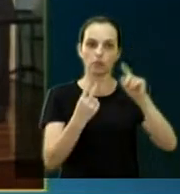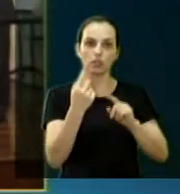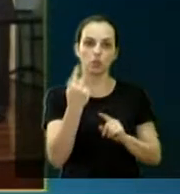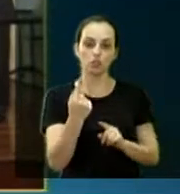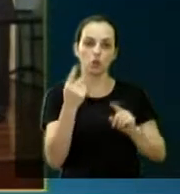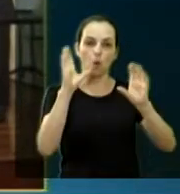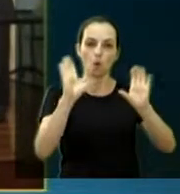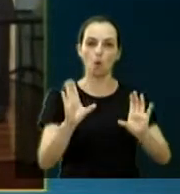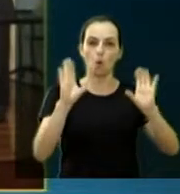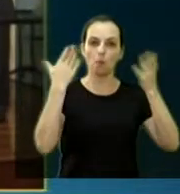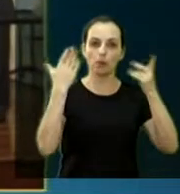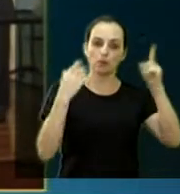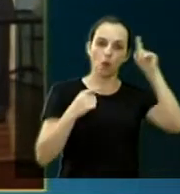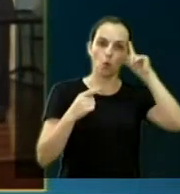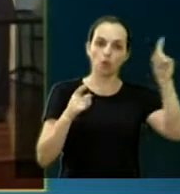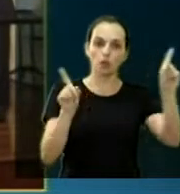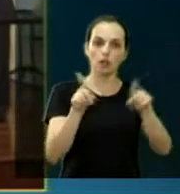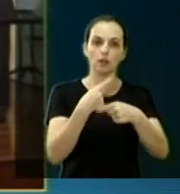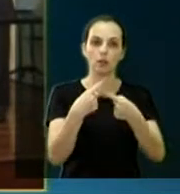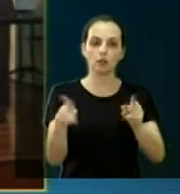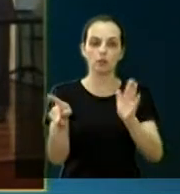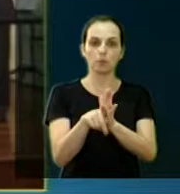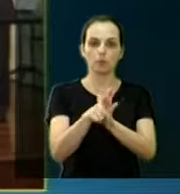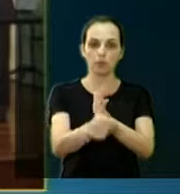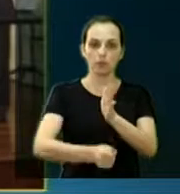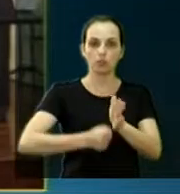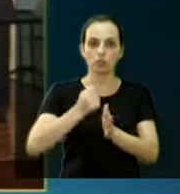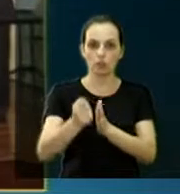comemoração dia municipal do hino de Araraquara.